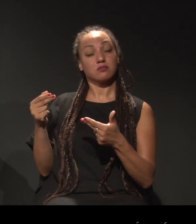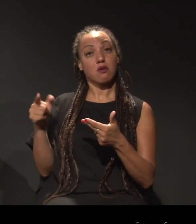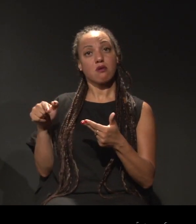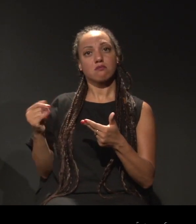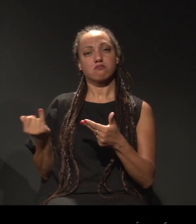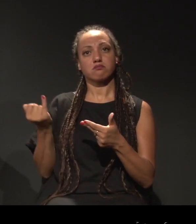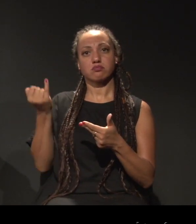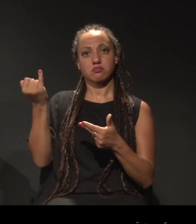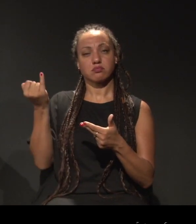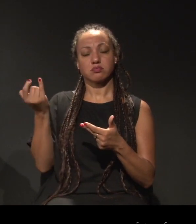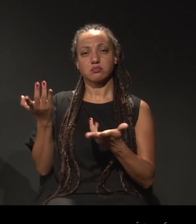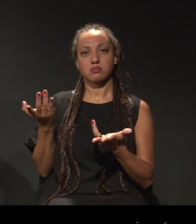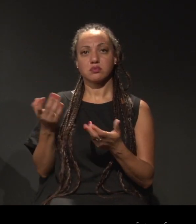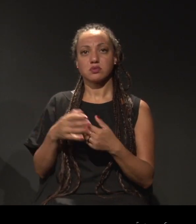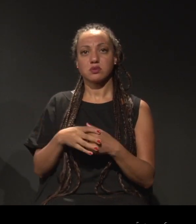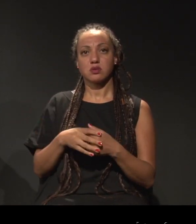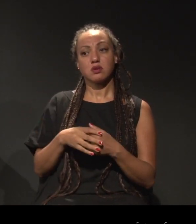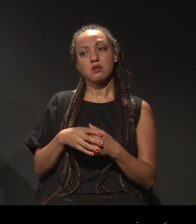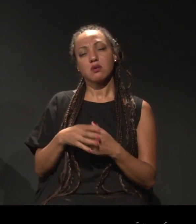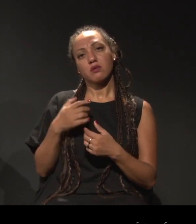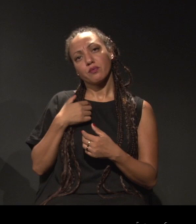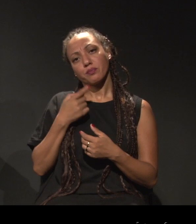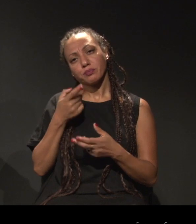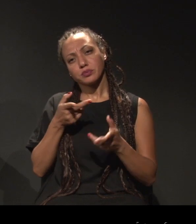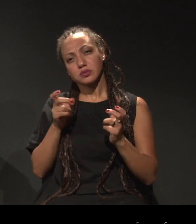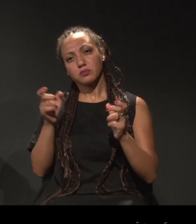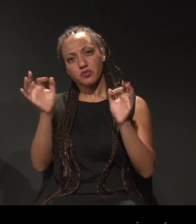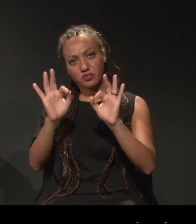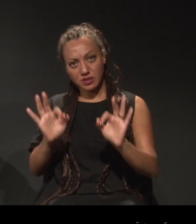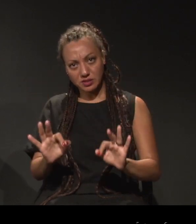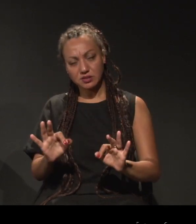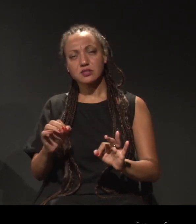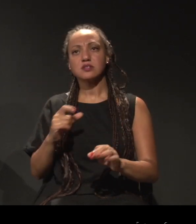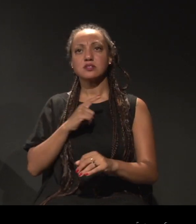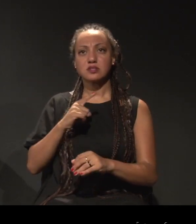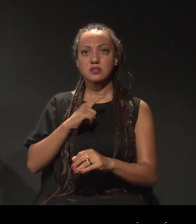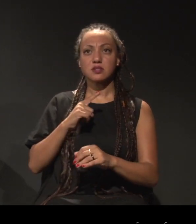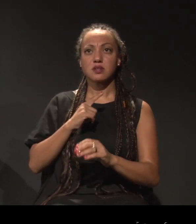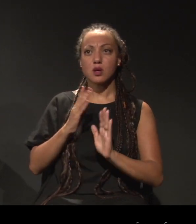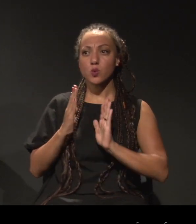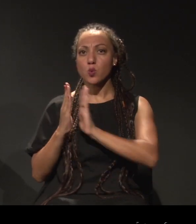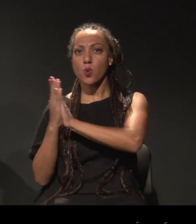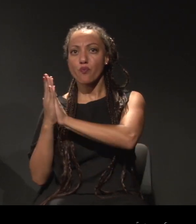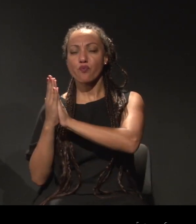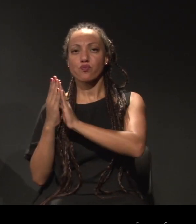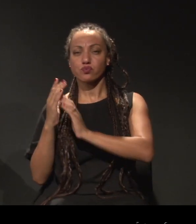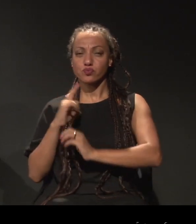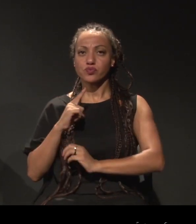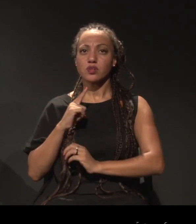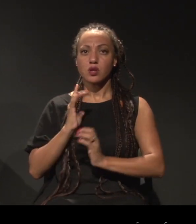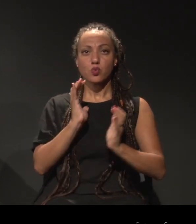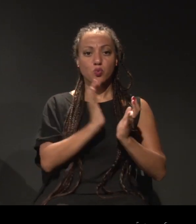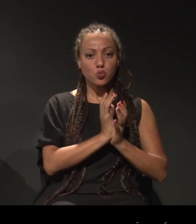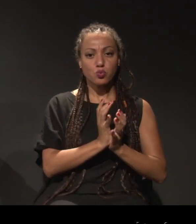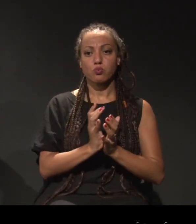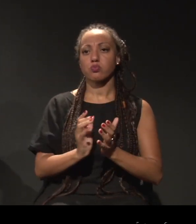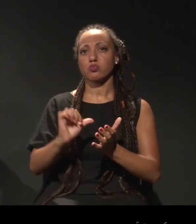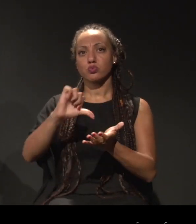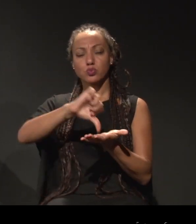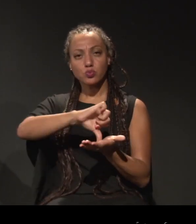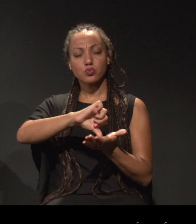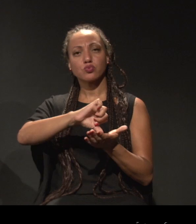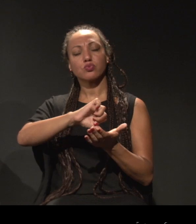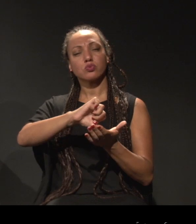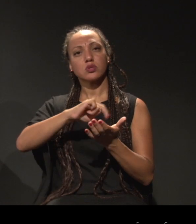Então, eu fico feliz em saber que existe algum confronto, que existe um lugar, um grupo, um núcleo de